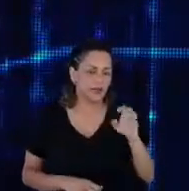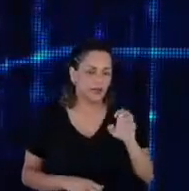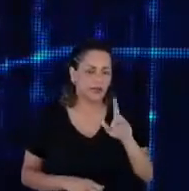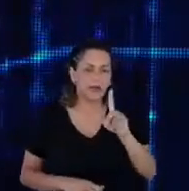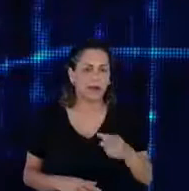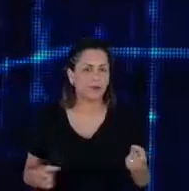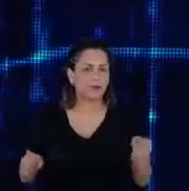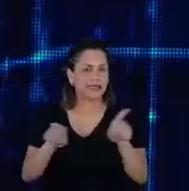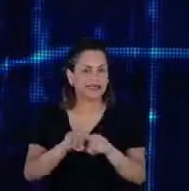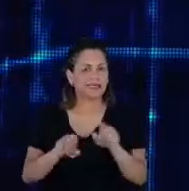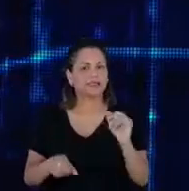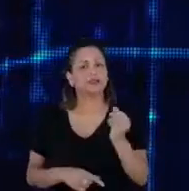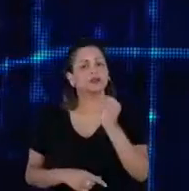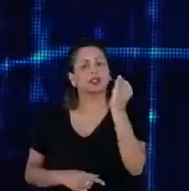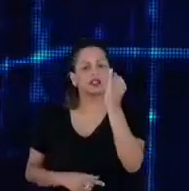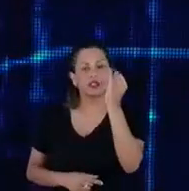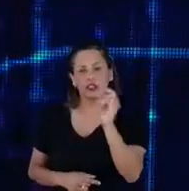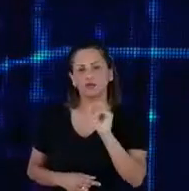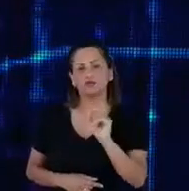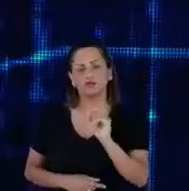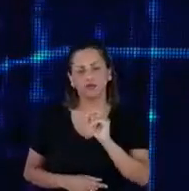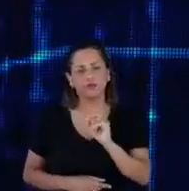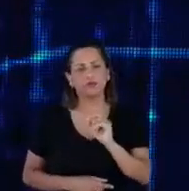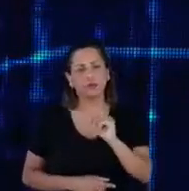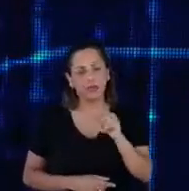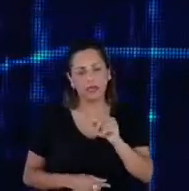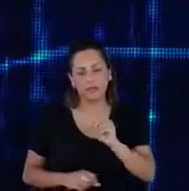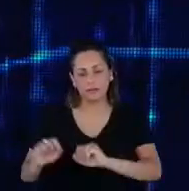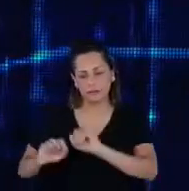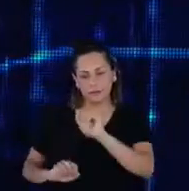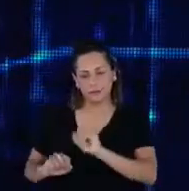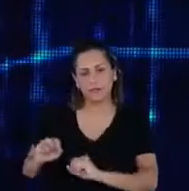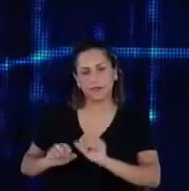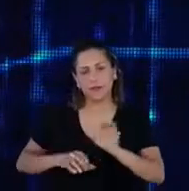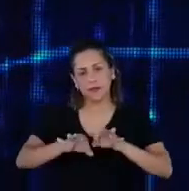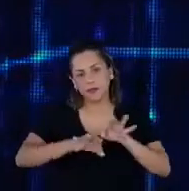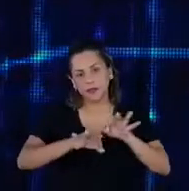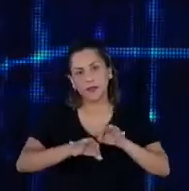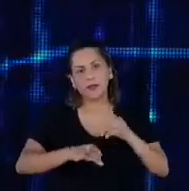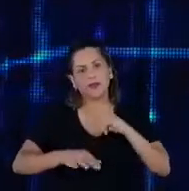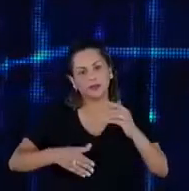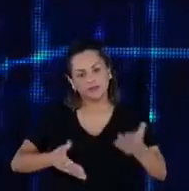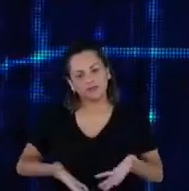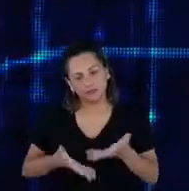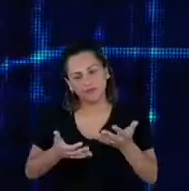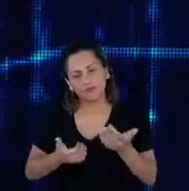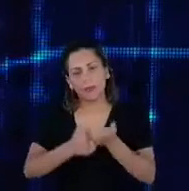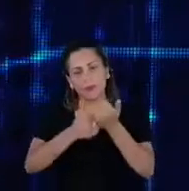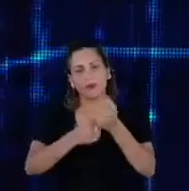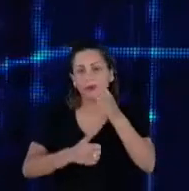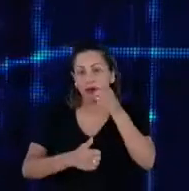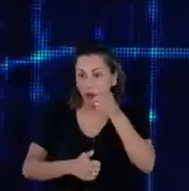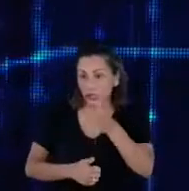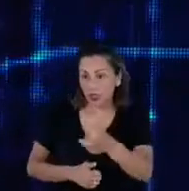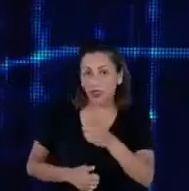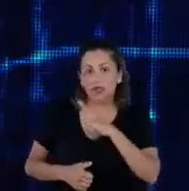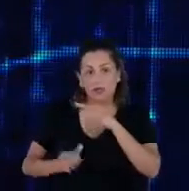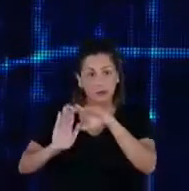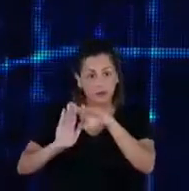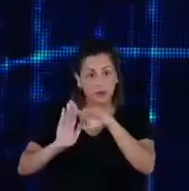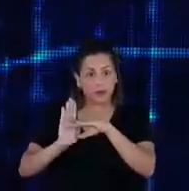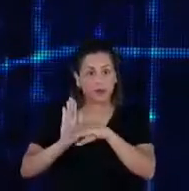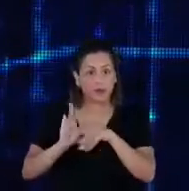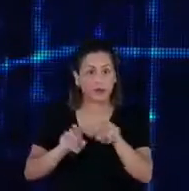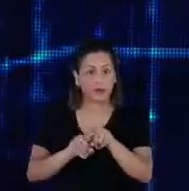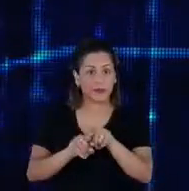importante, uma empresa de planejamento, ela contribui, ela tem interesse no programa e aí